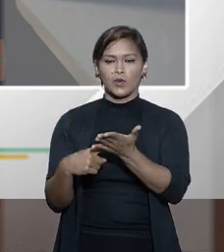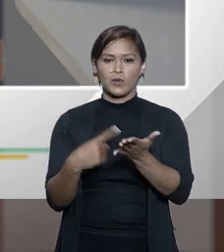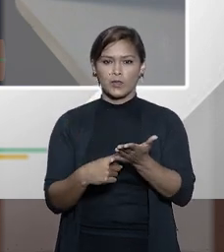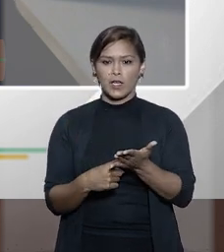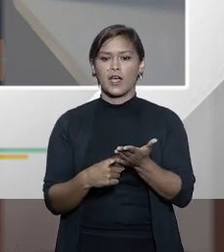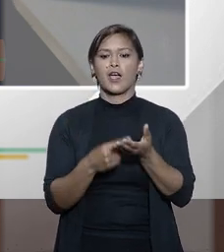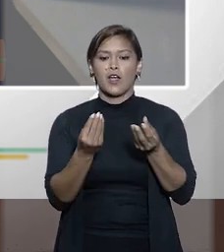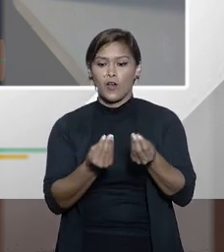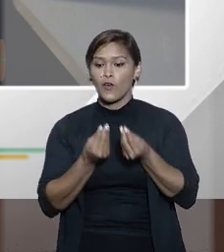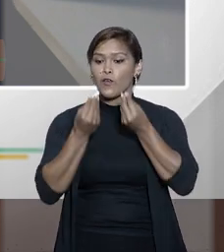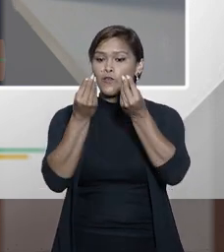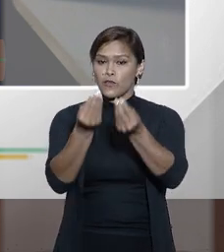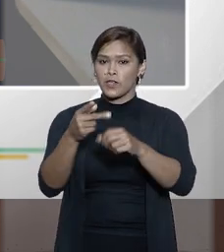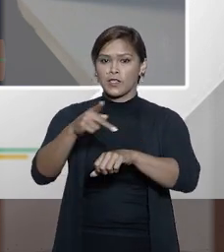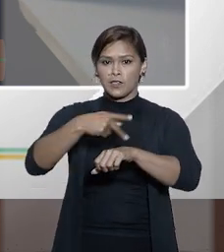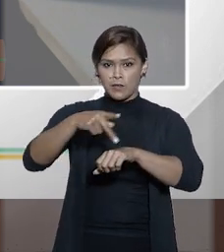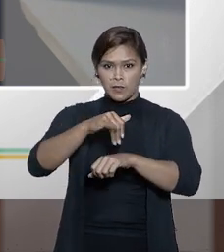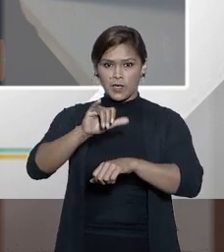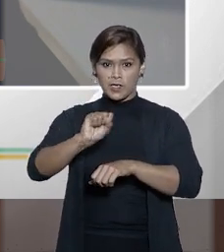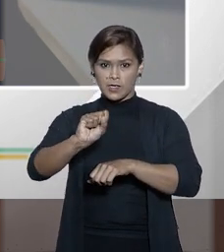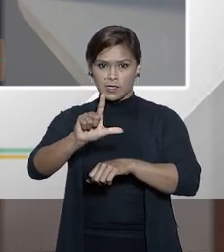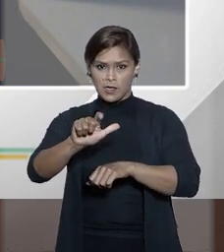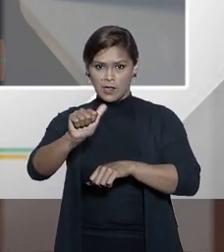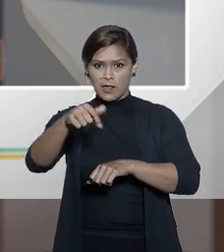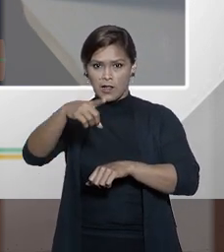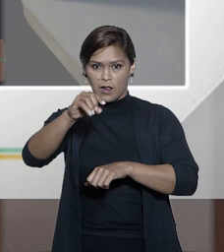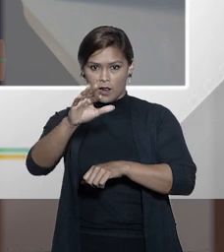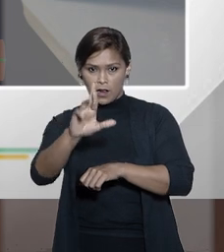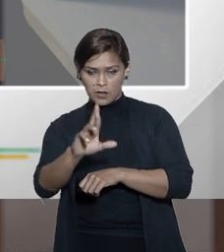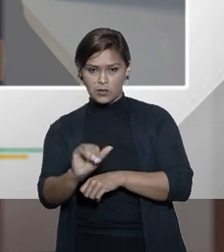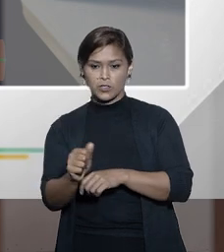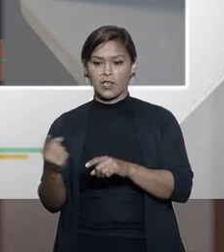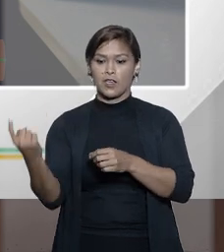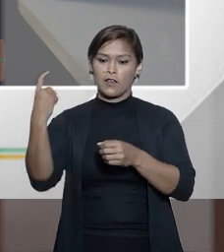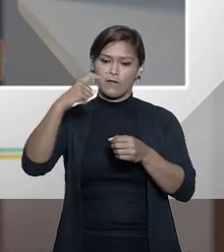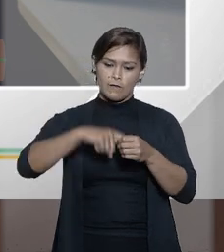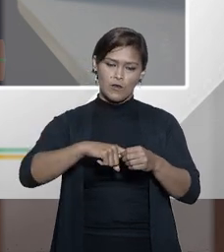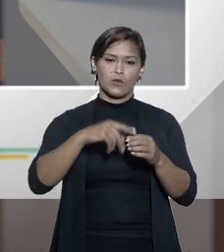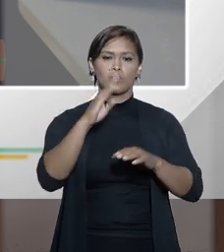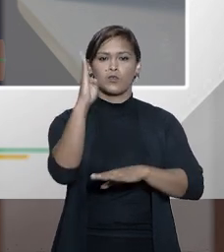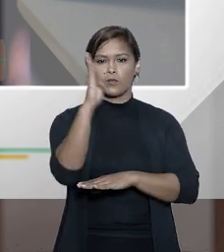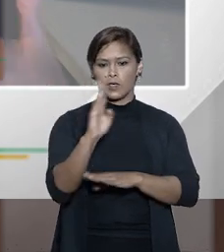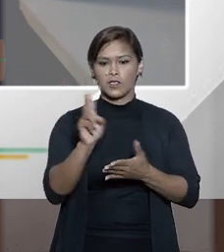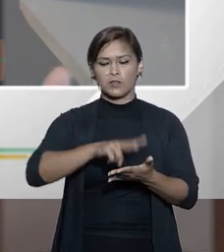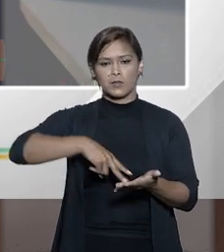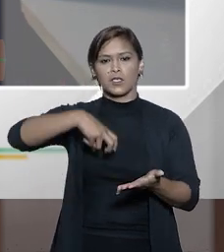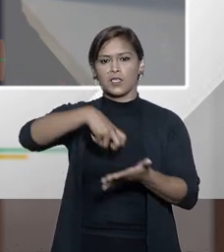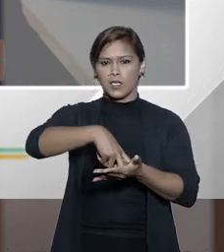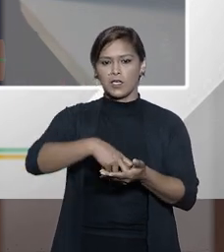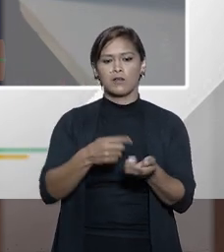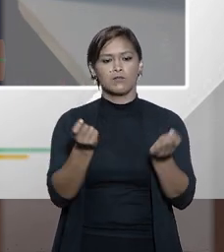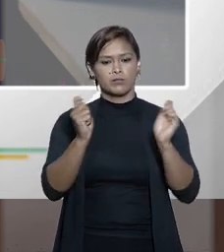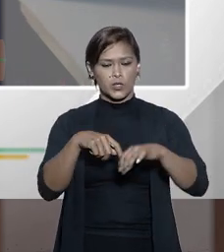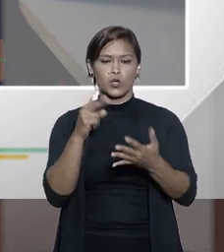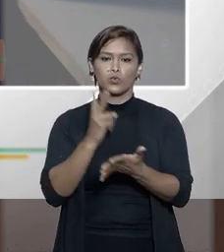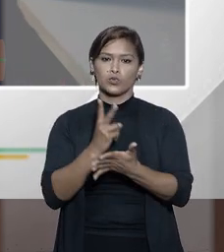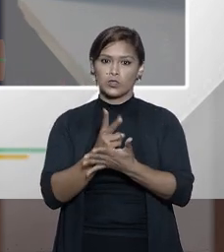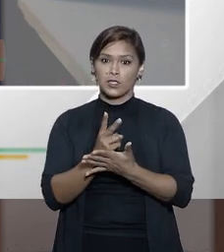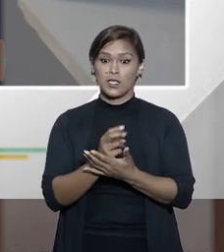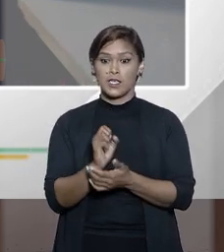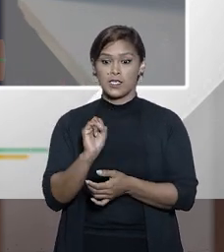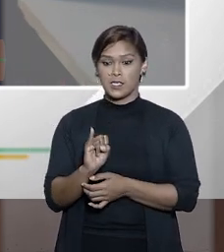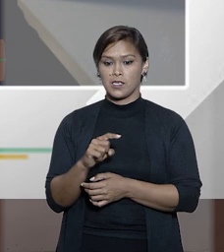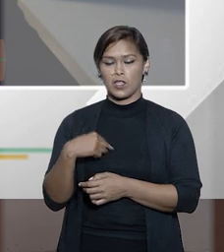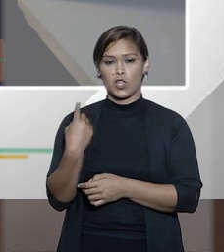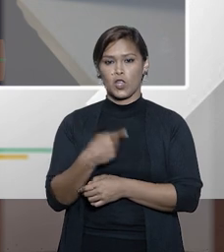oferecida reciprocidade a Islândia e esse cidadão foi devolvido ao Brasil para que ele aqui cumprisse sua pena ou seja